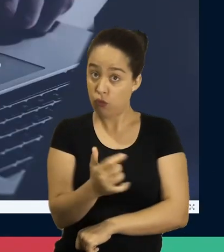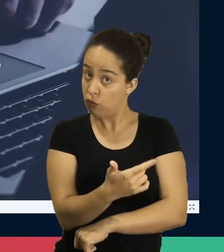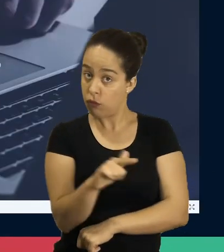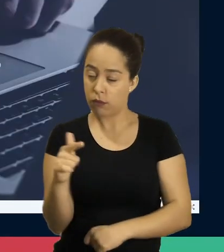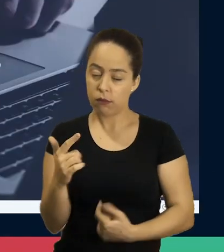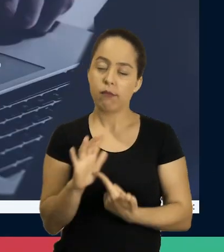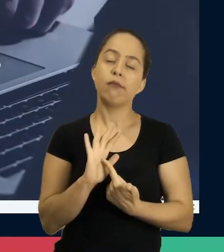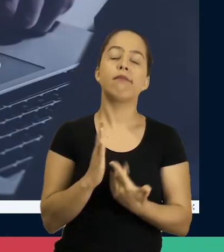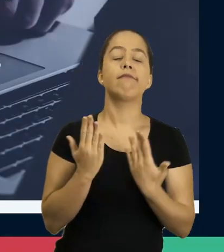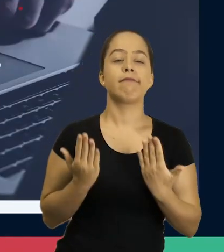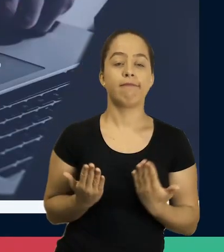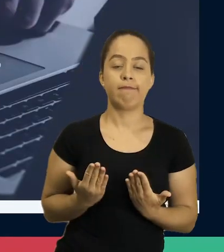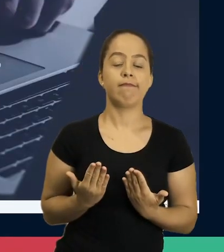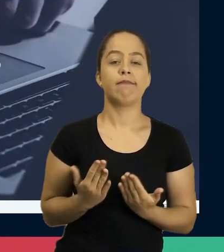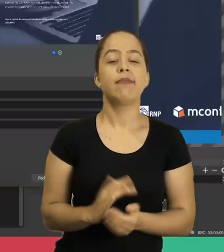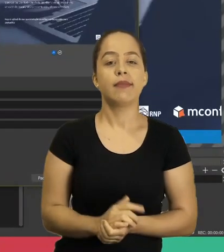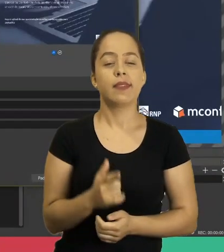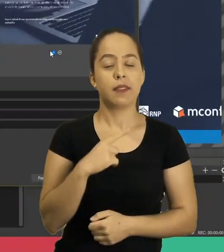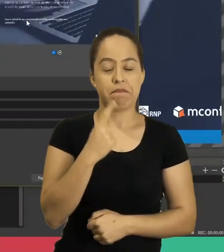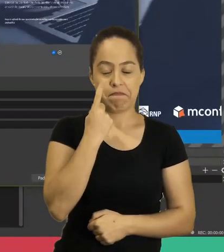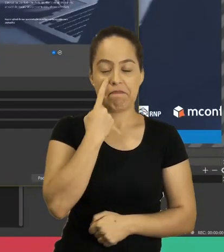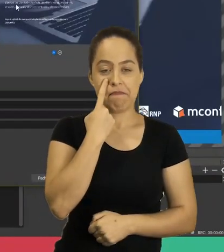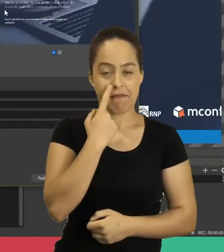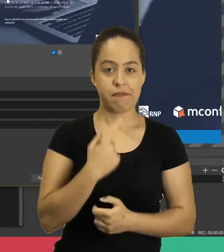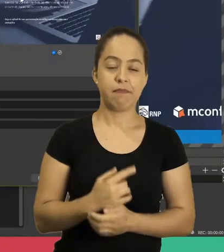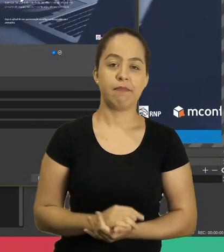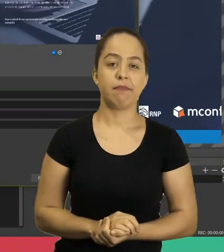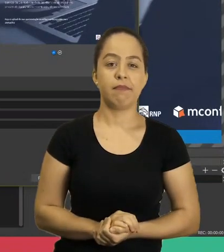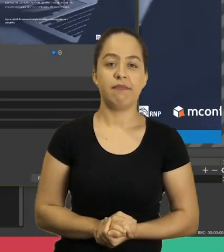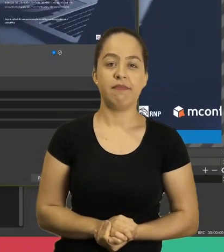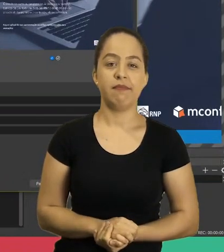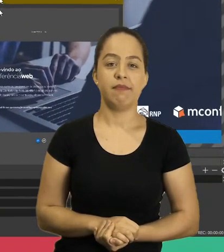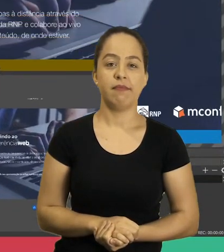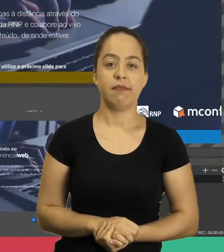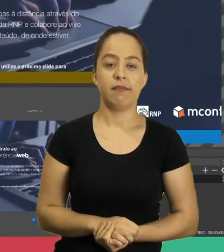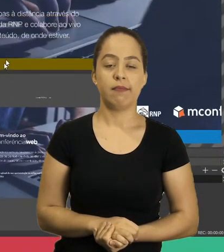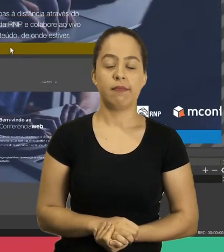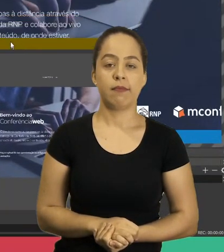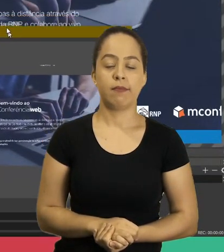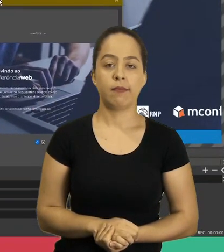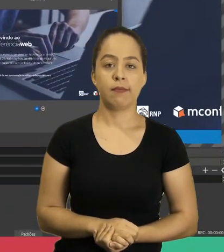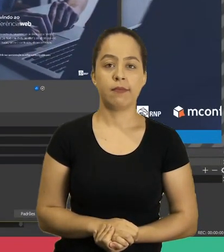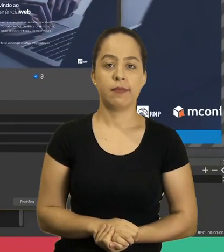Se não tiver webcam vai ficar assim. A tela principal vai ficar assim.